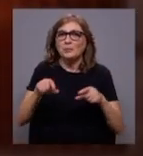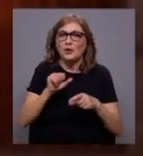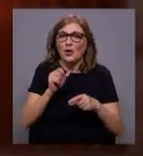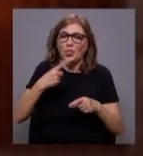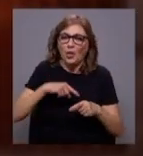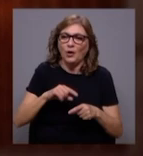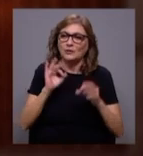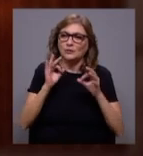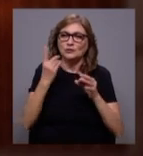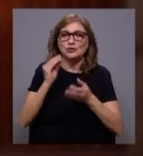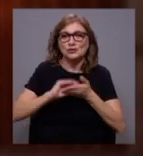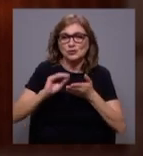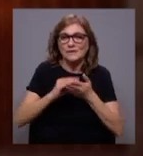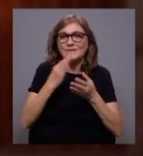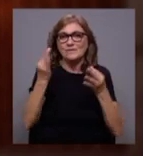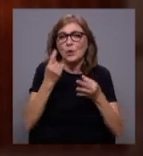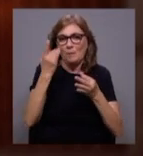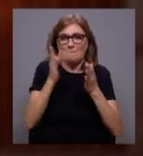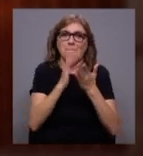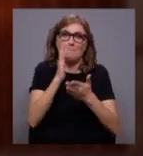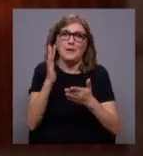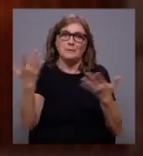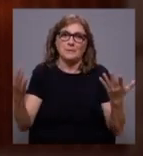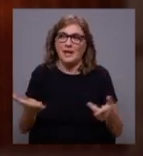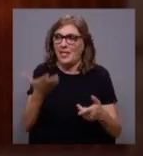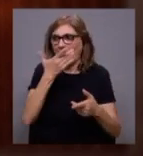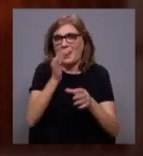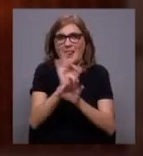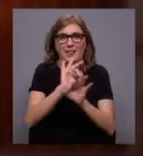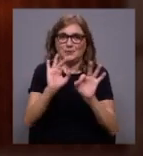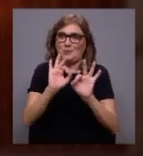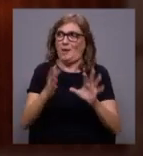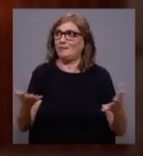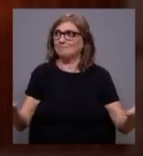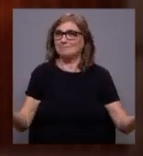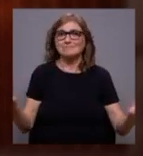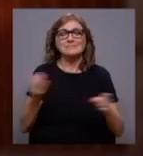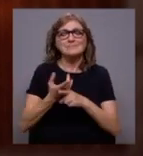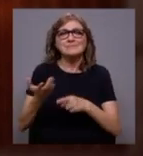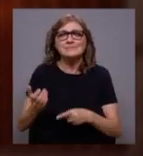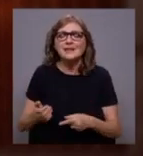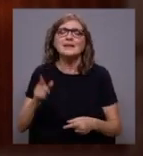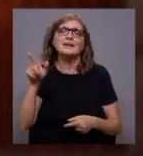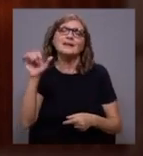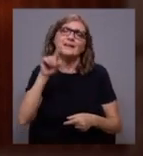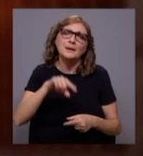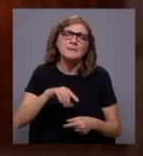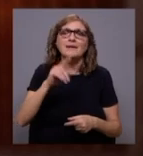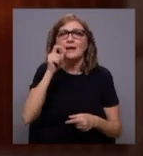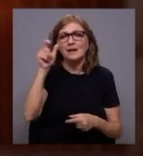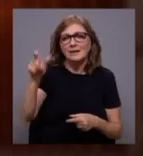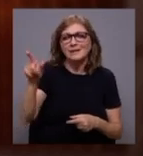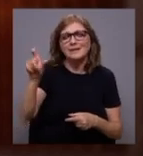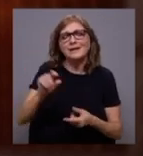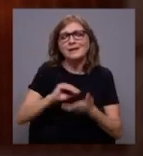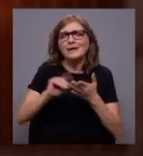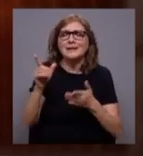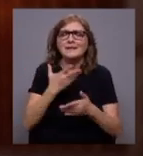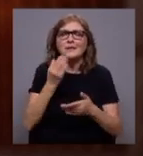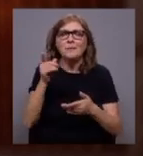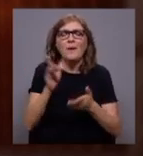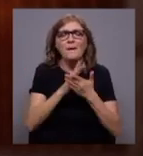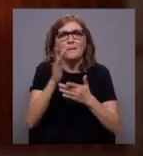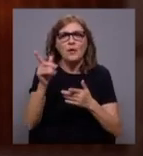homenagearmos um escritor, realmente, é uma biblioteca e lindíssima como esta e Saramago, ele próprio, é um autor que deve muito às bibliotecas,